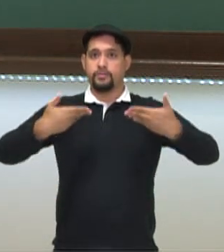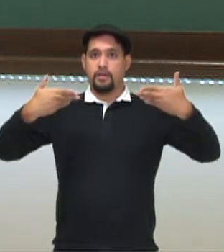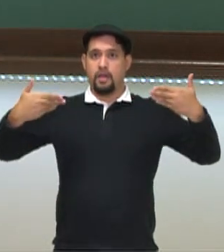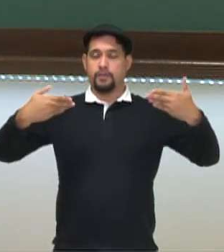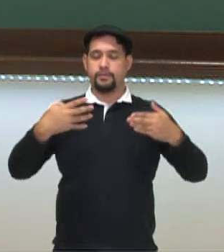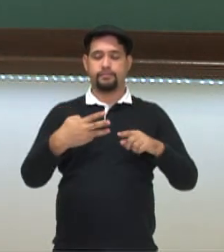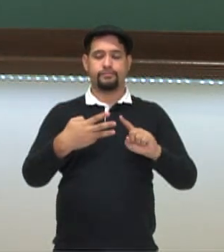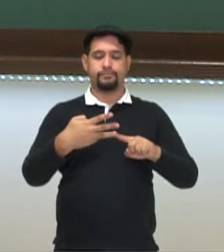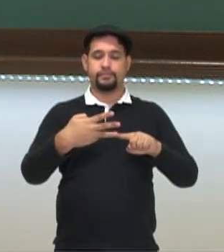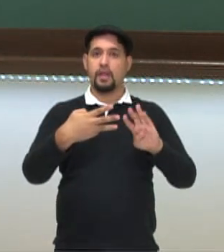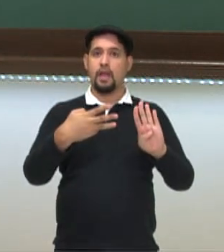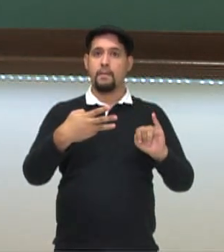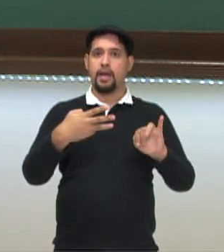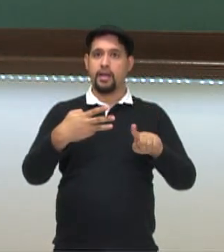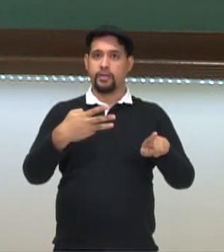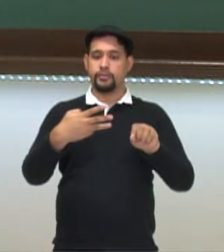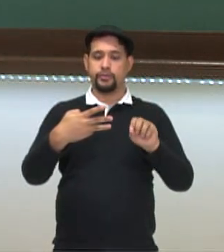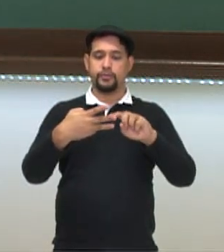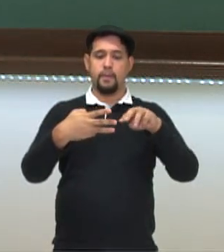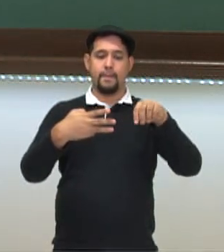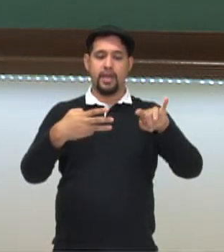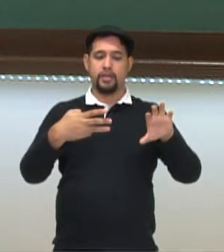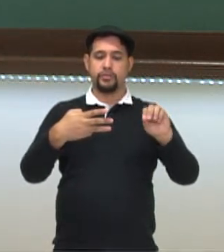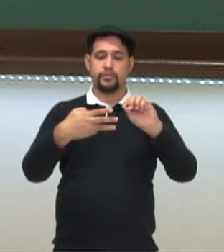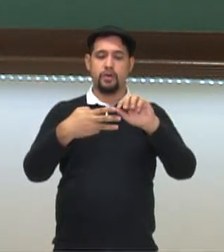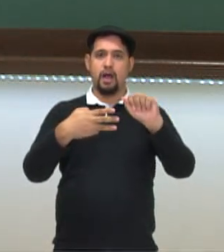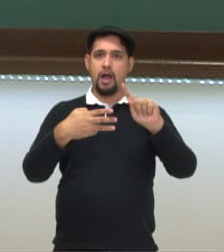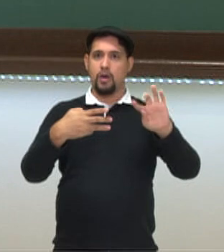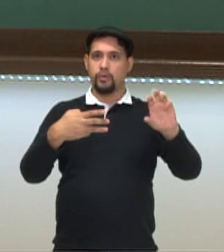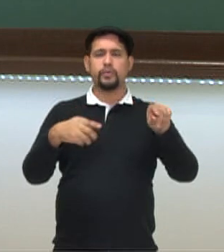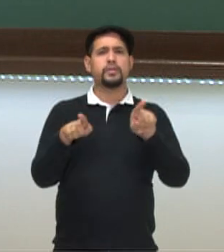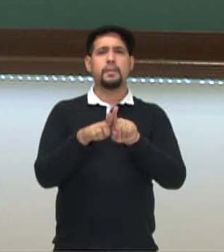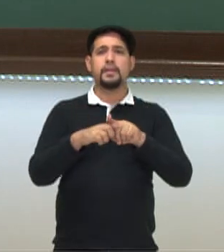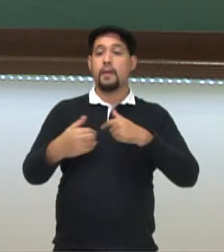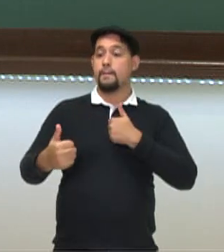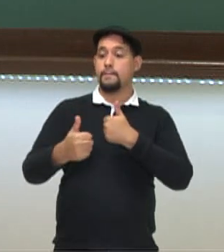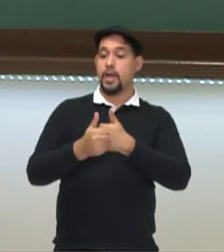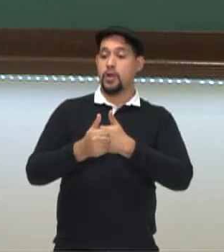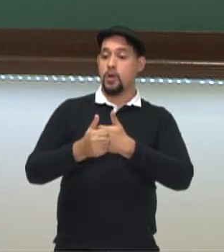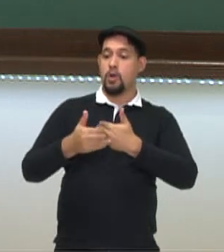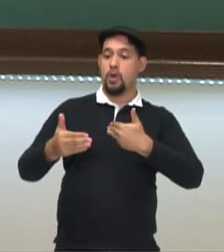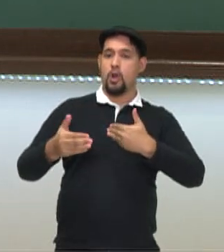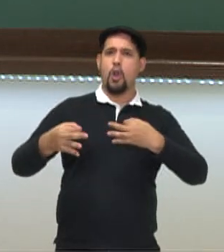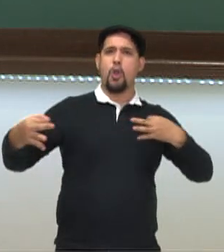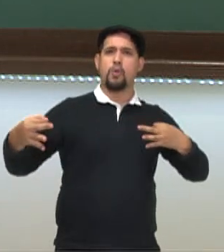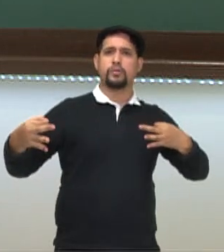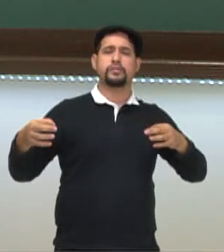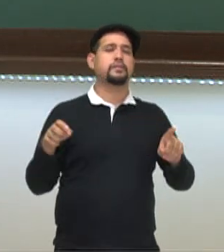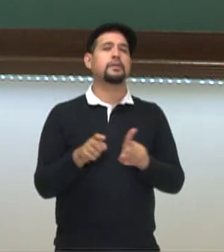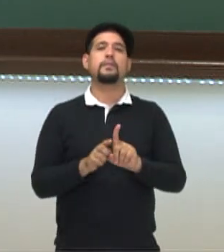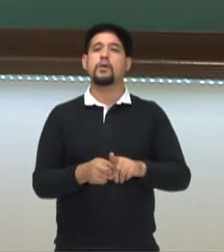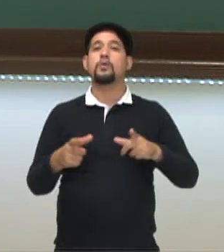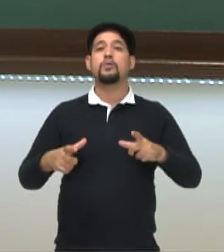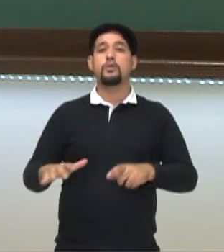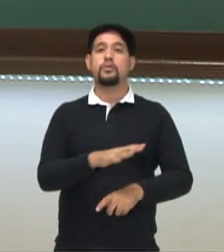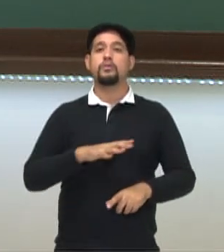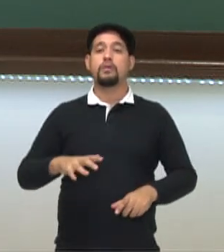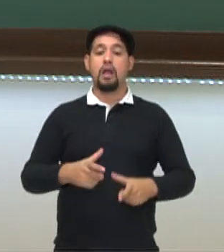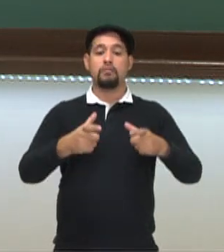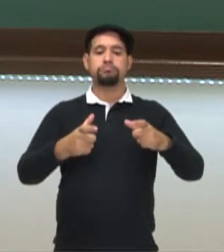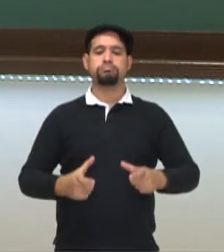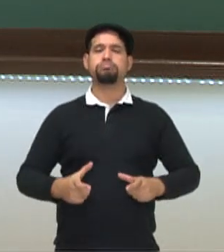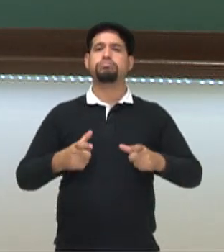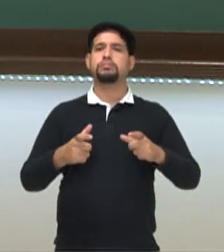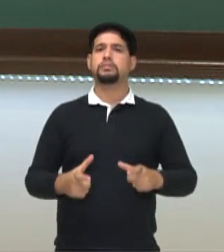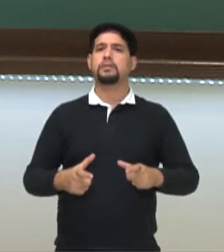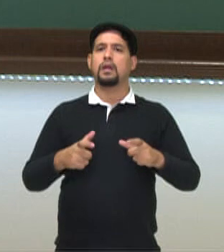extensões diferentes, perto, médio e longe. Então, espaço é o local